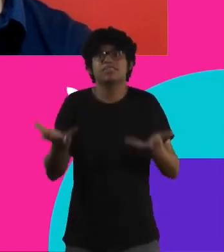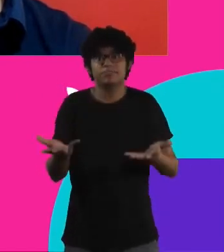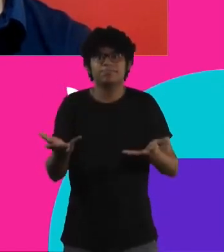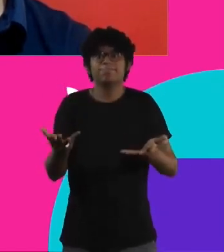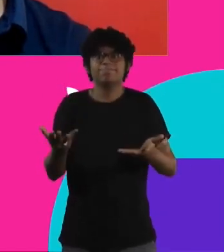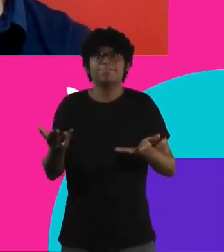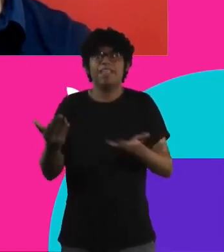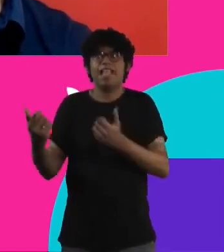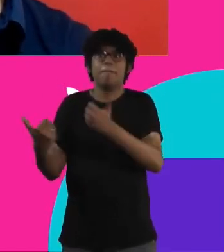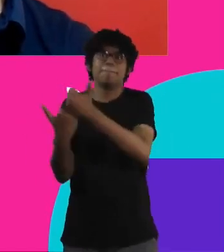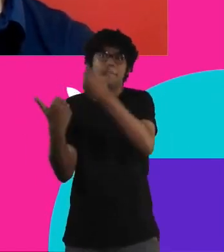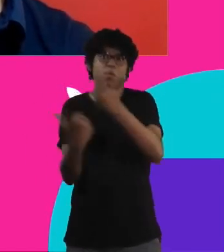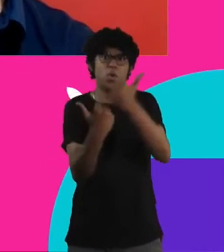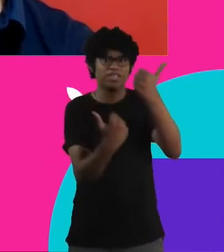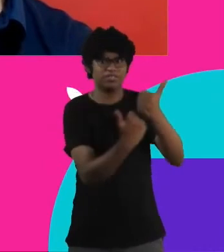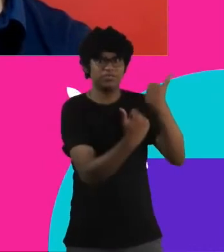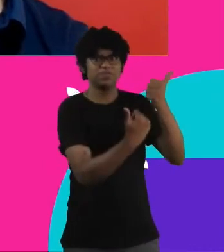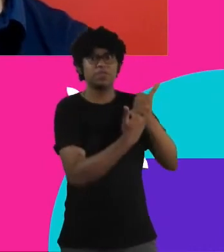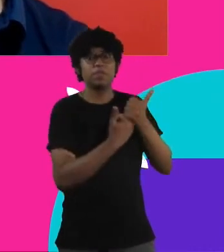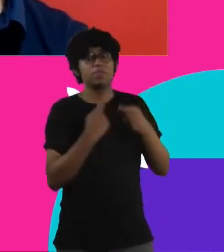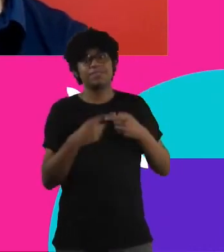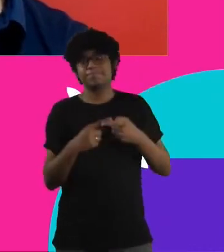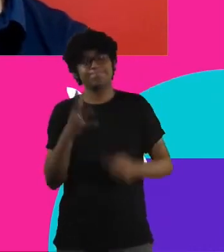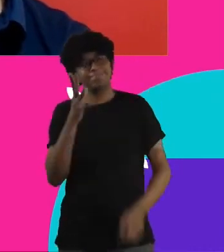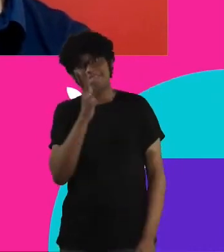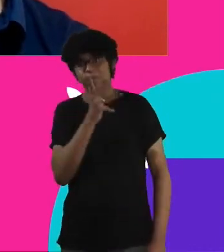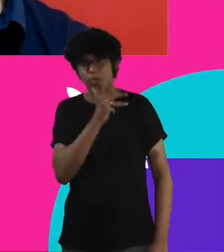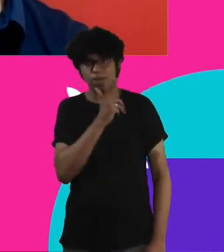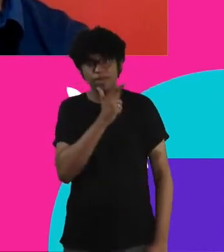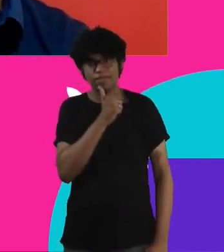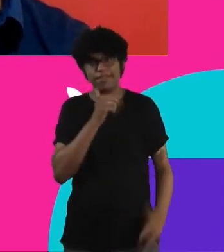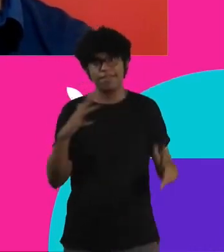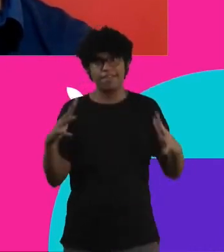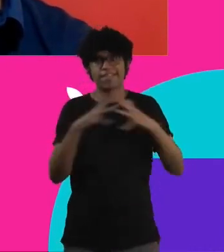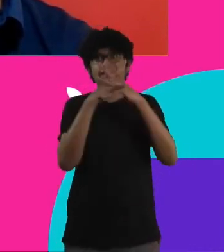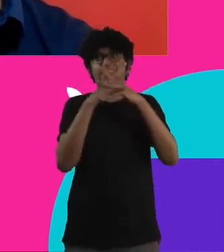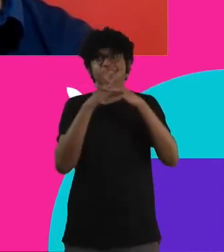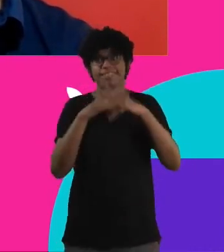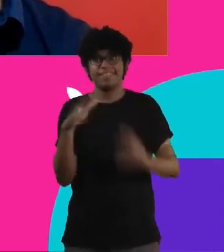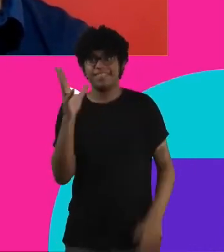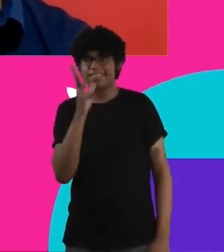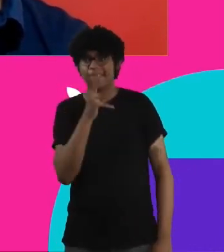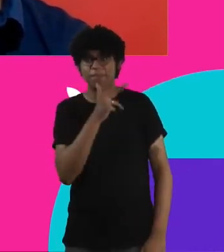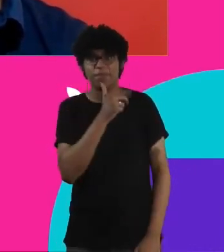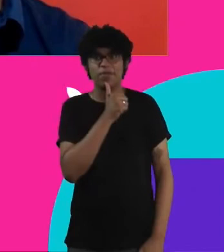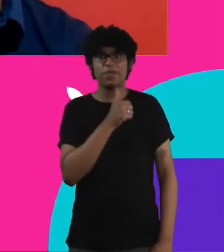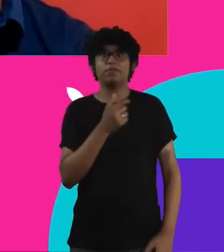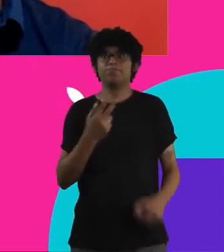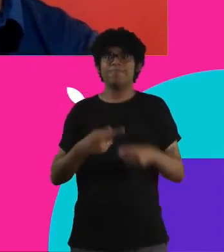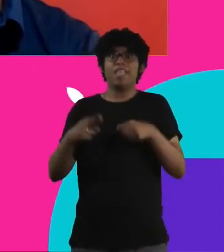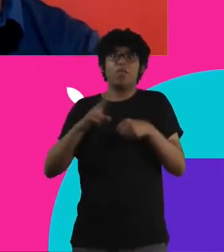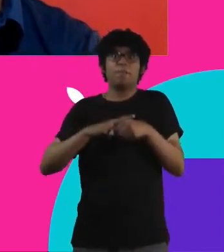aí uma crise que ela demora, se a gente for pensar na curva de recuperação da economia, da sociedade,